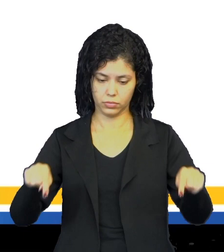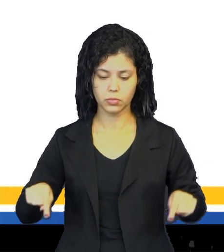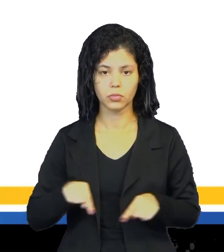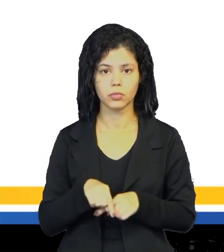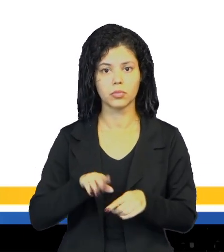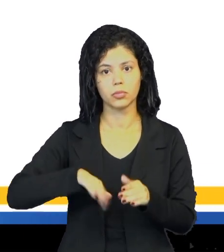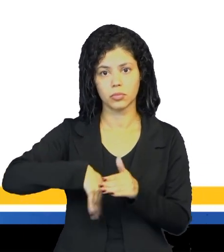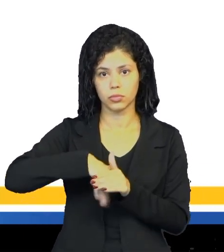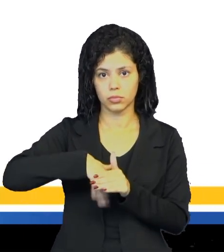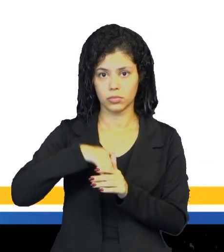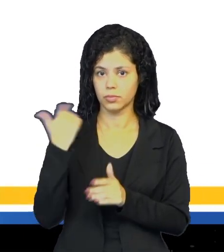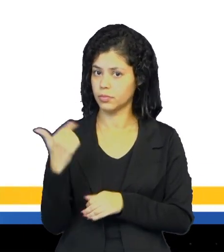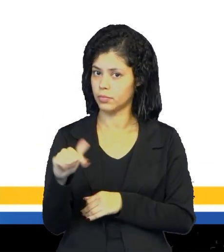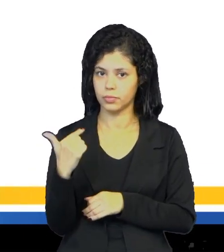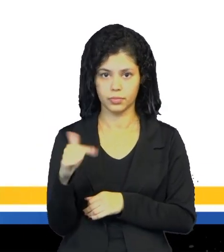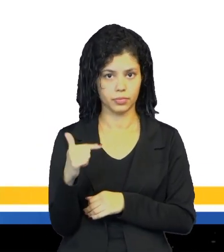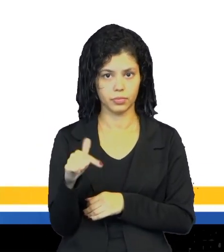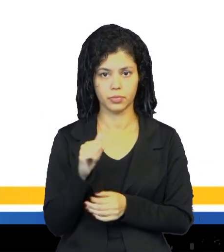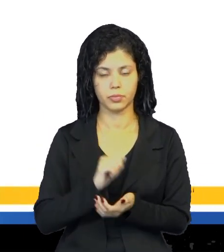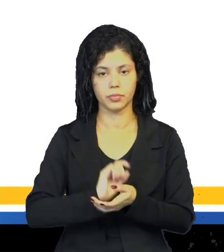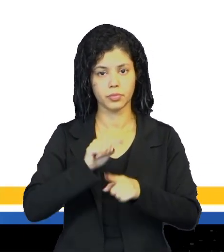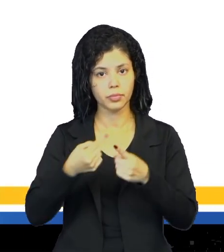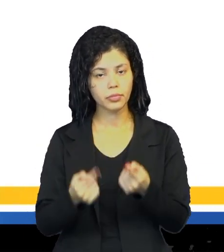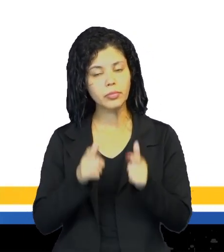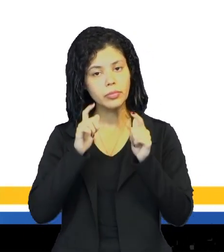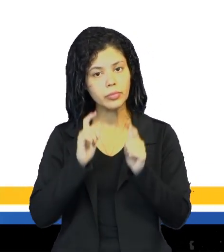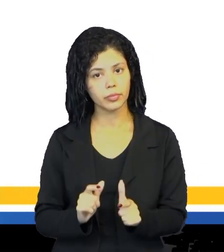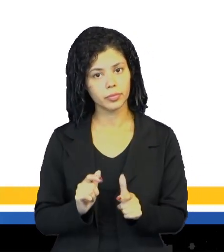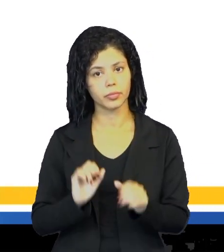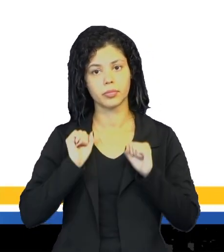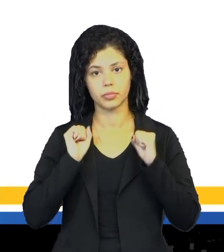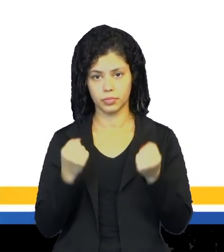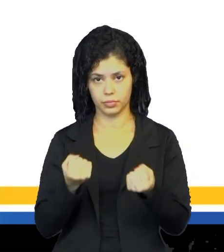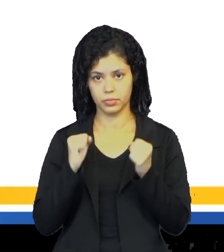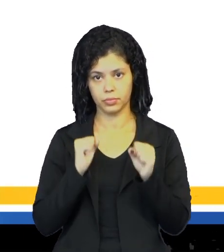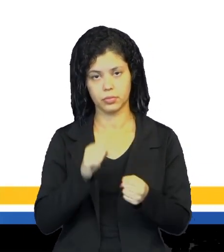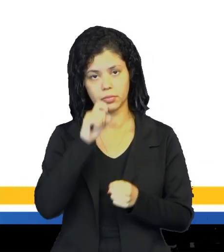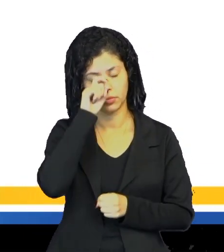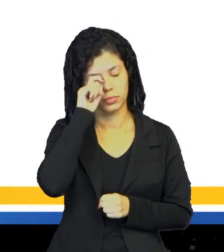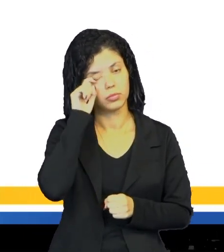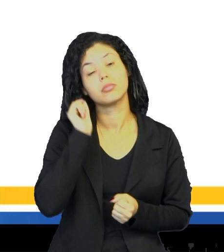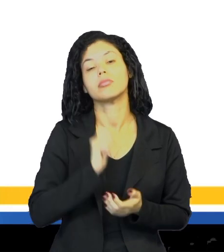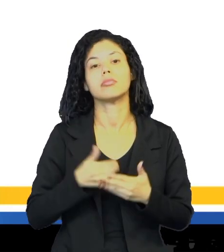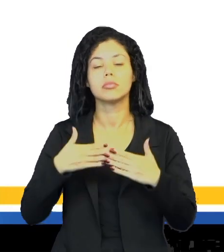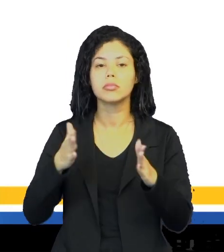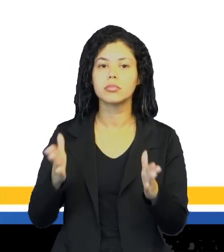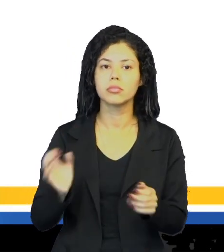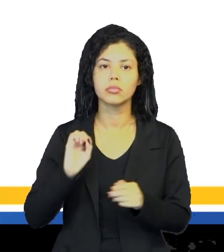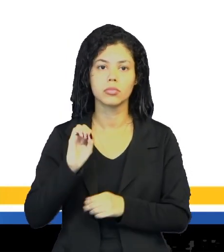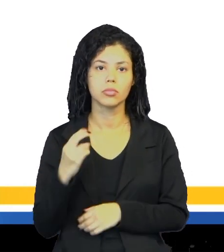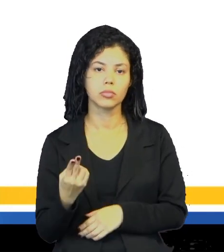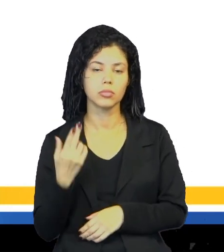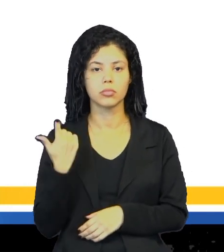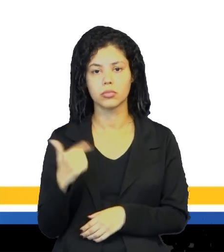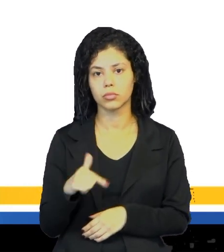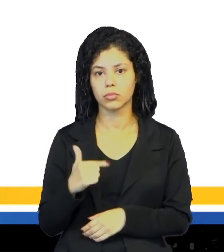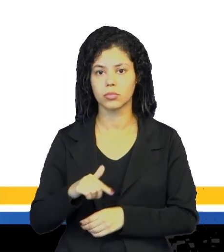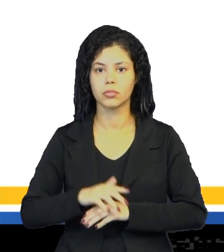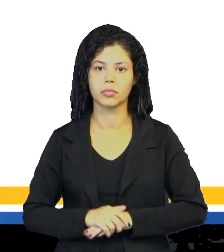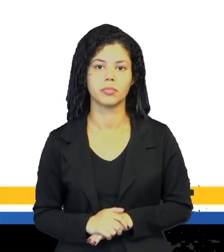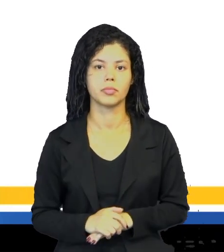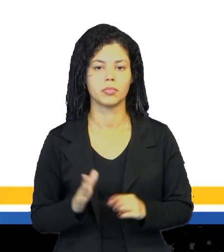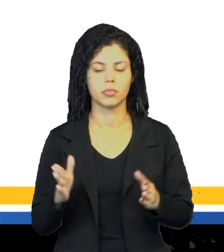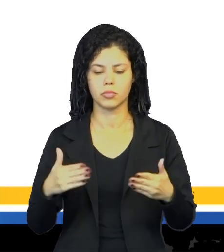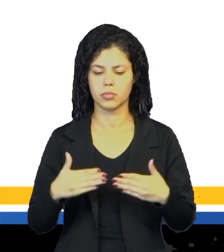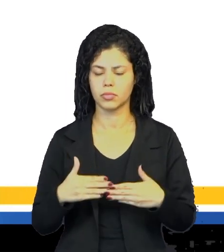esportes, outras não têm quadro de esportes, mas tem um espaço para educação física, seja ele aberto ou seja ele fechado, né,